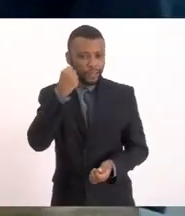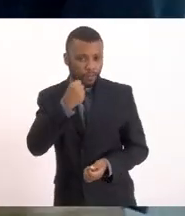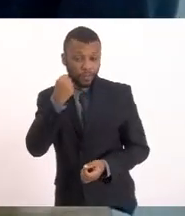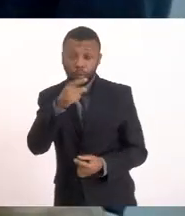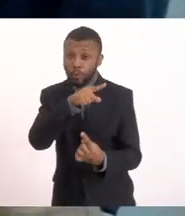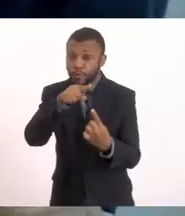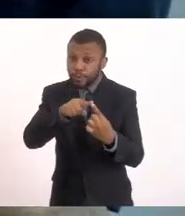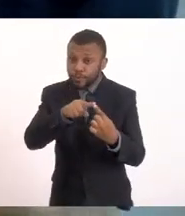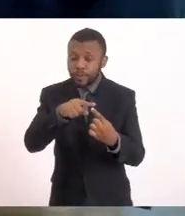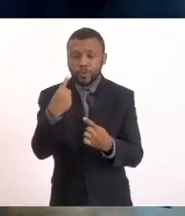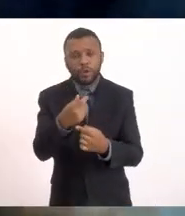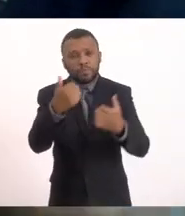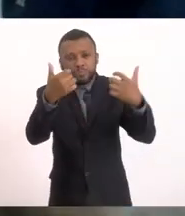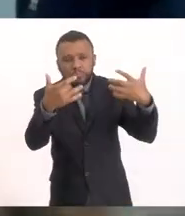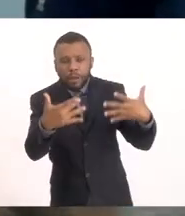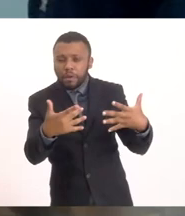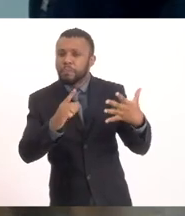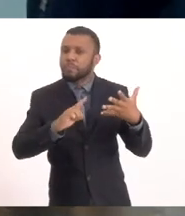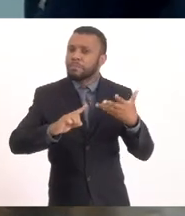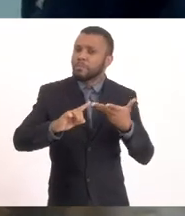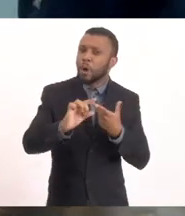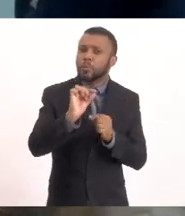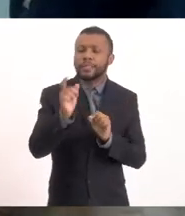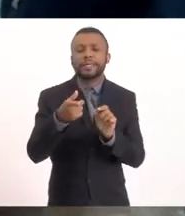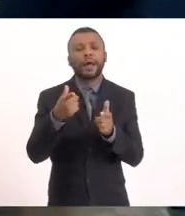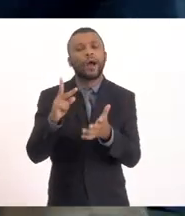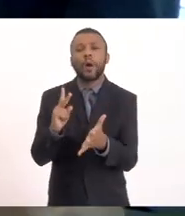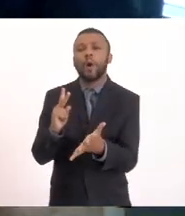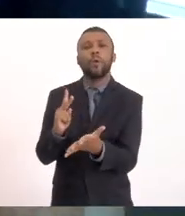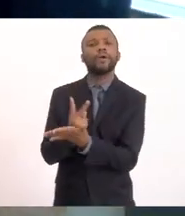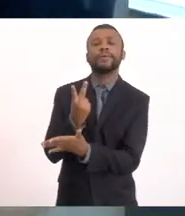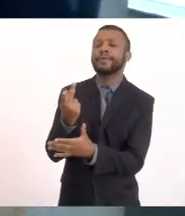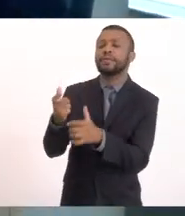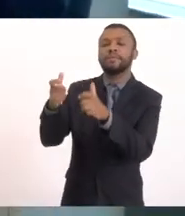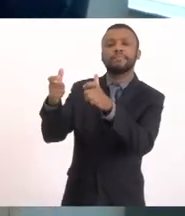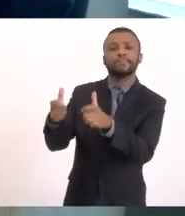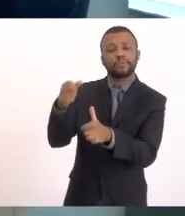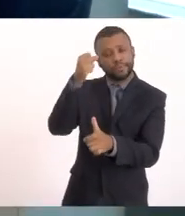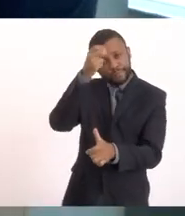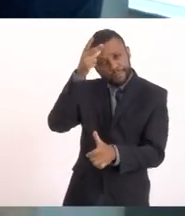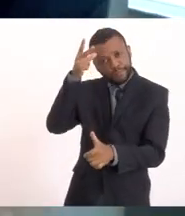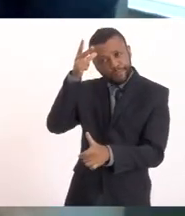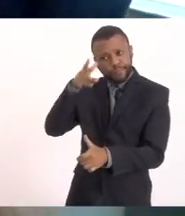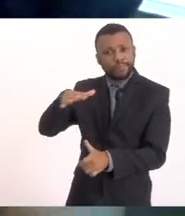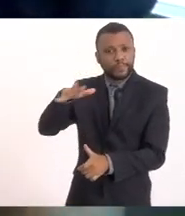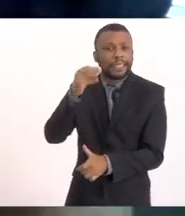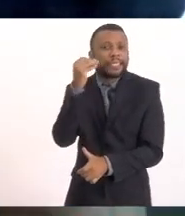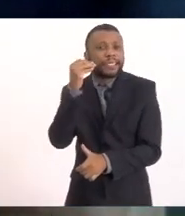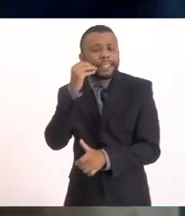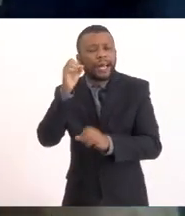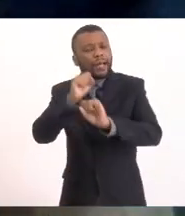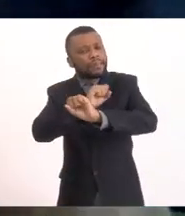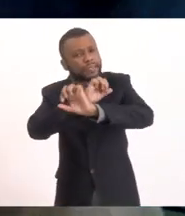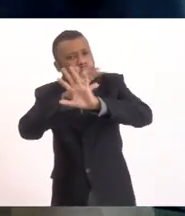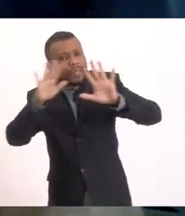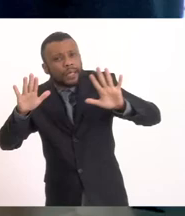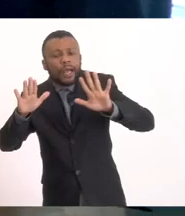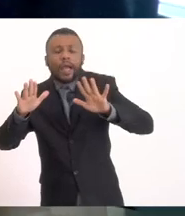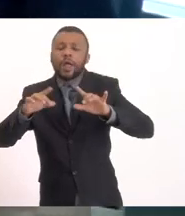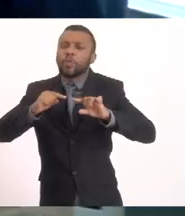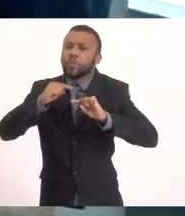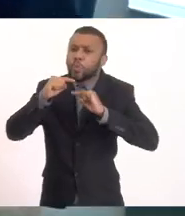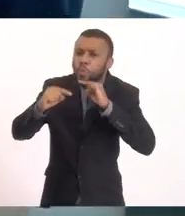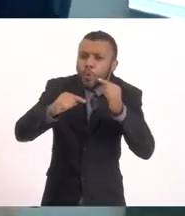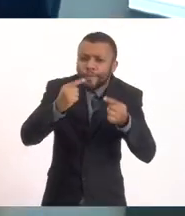fazer a explanação do que está sendo executado lá em Saquarema E tentar salientar qualquer dúvida que vocês possam